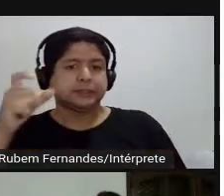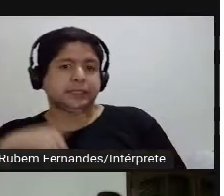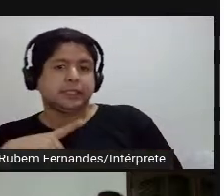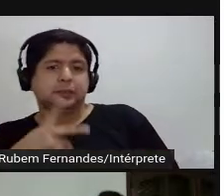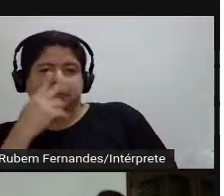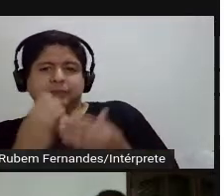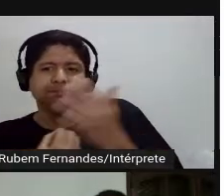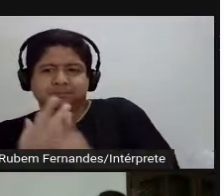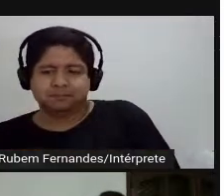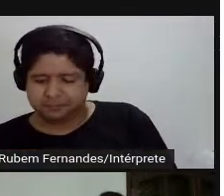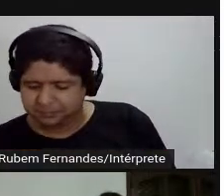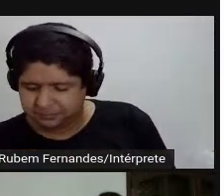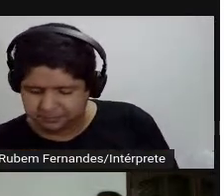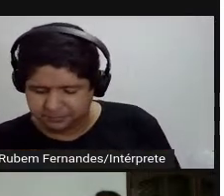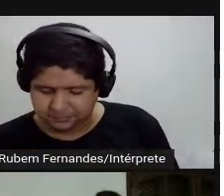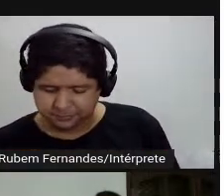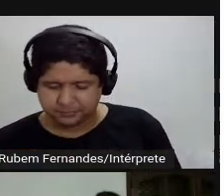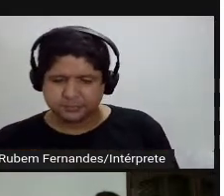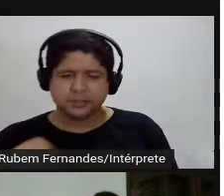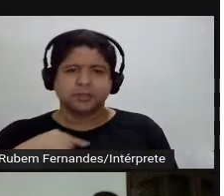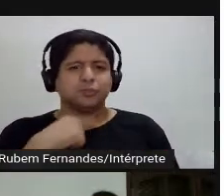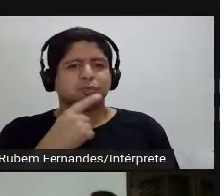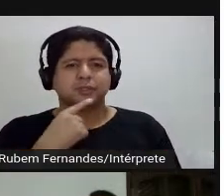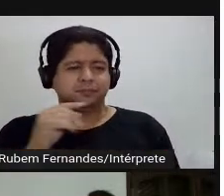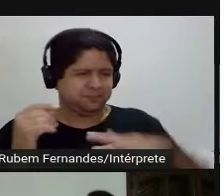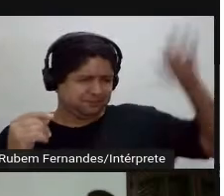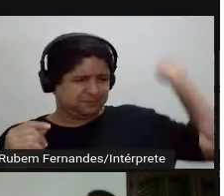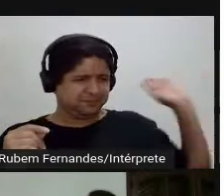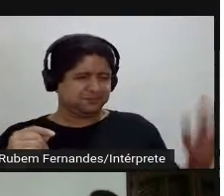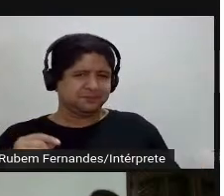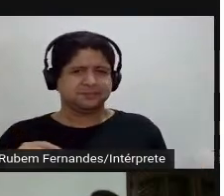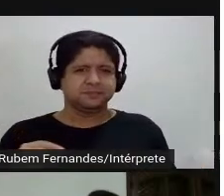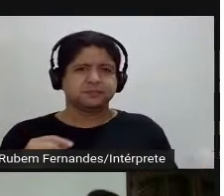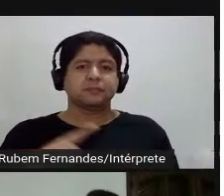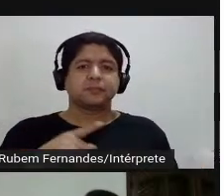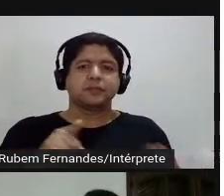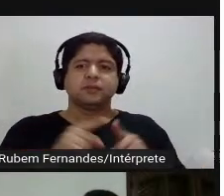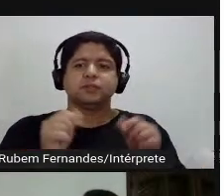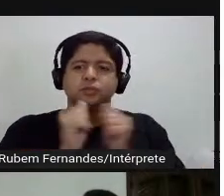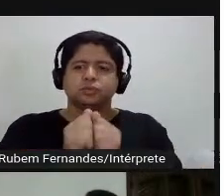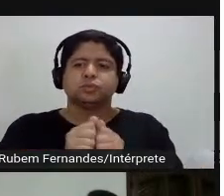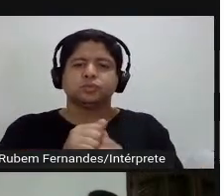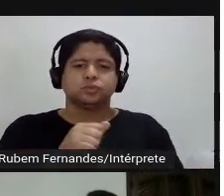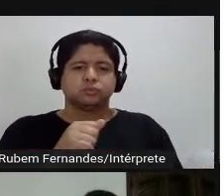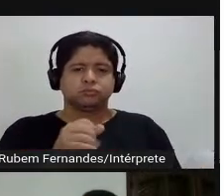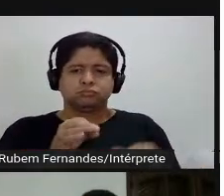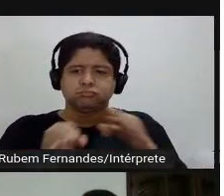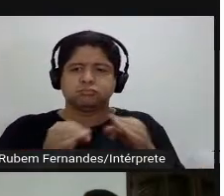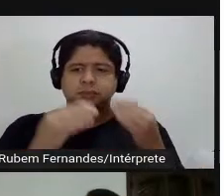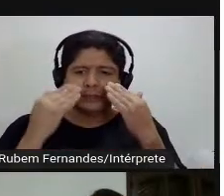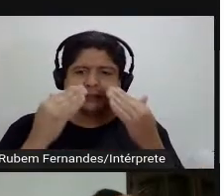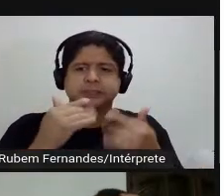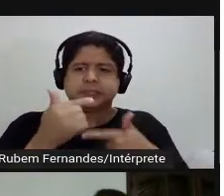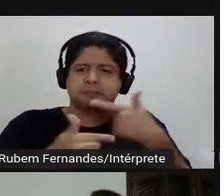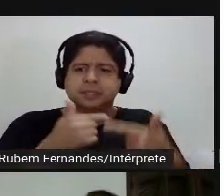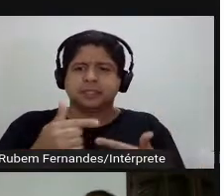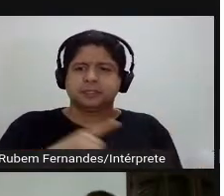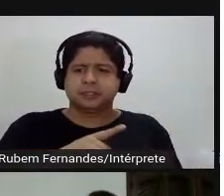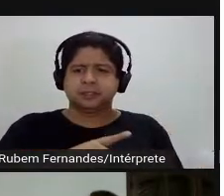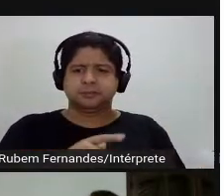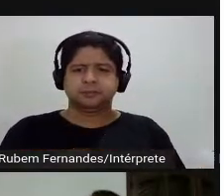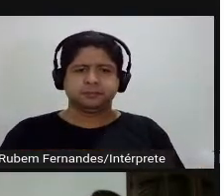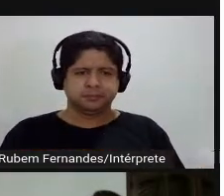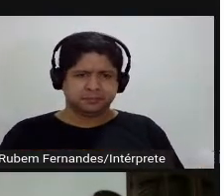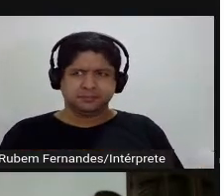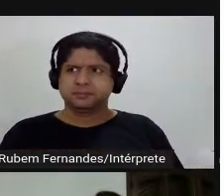passar por elas eu não conseguiria pesquisar a curadoria dos trabalhos dele. A